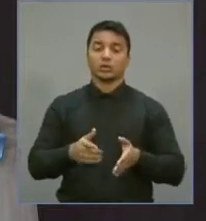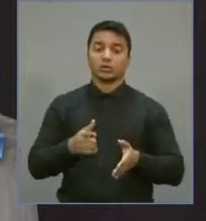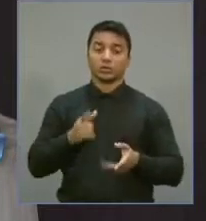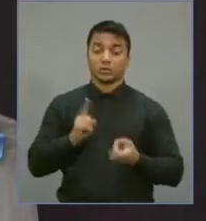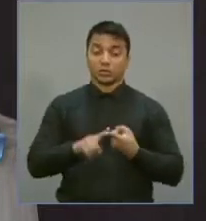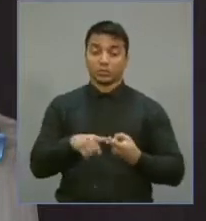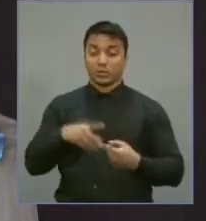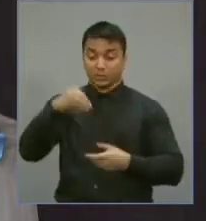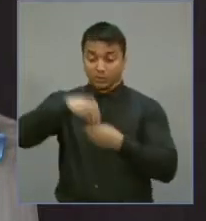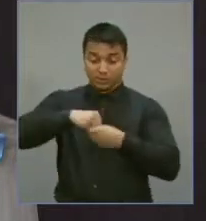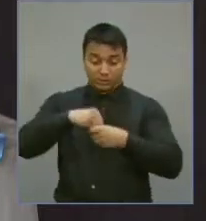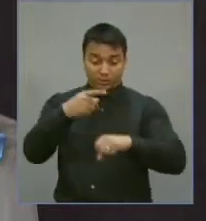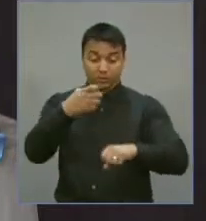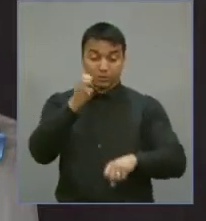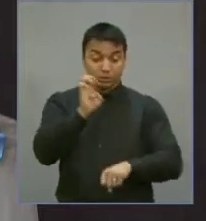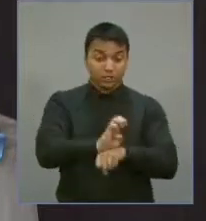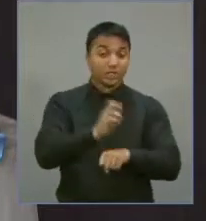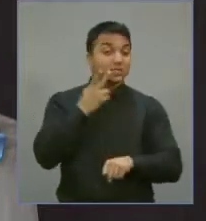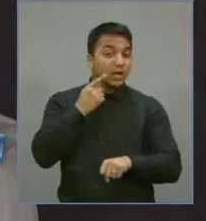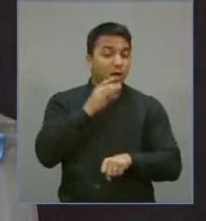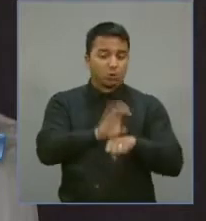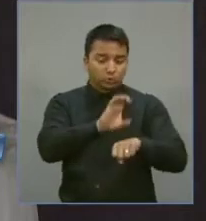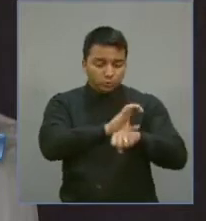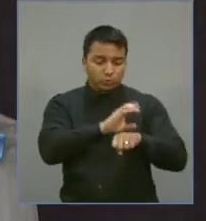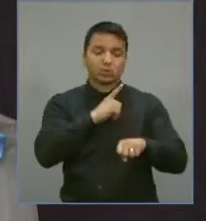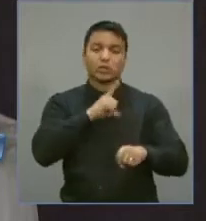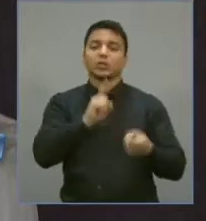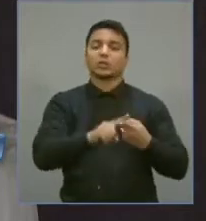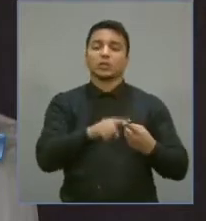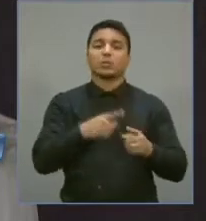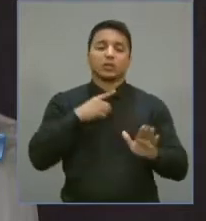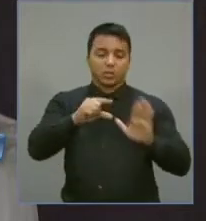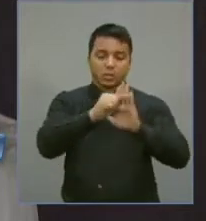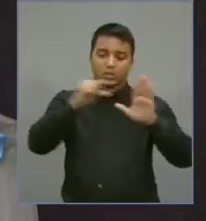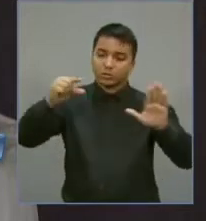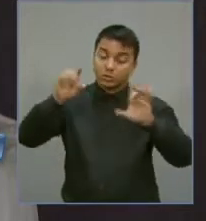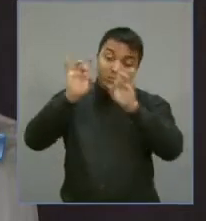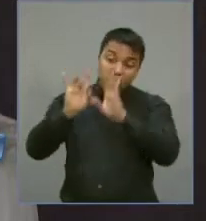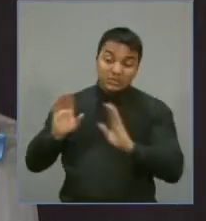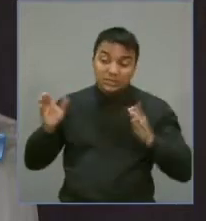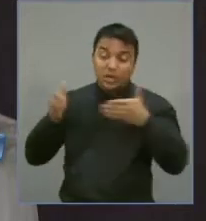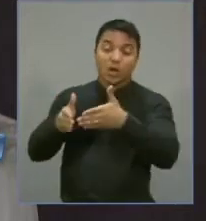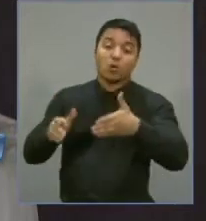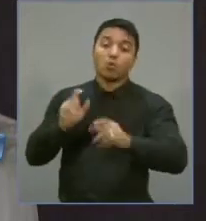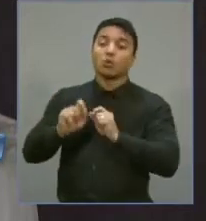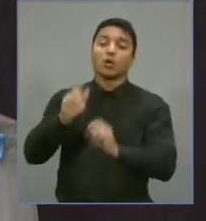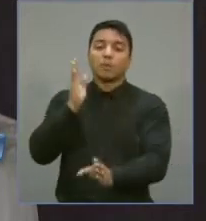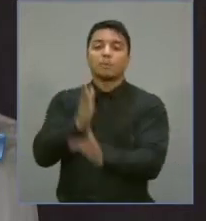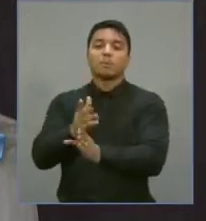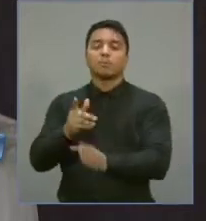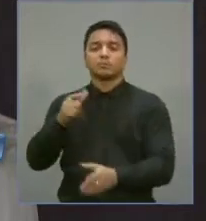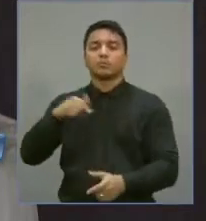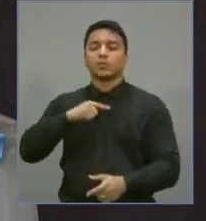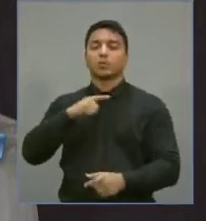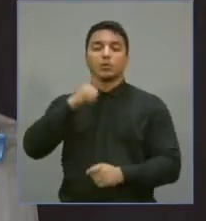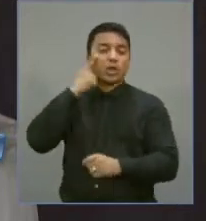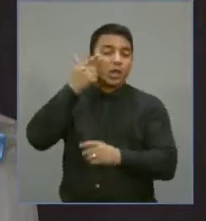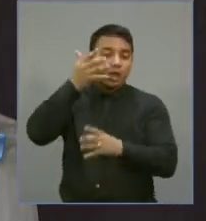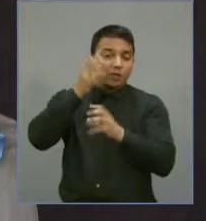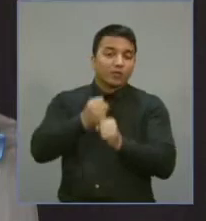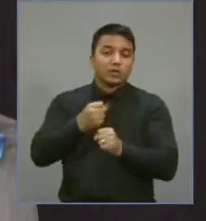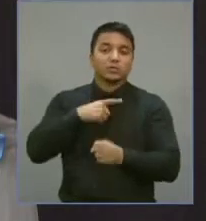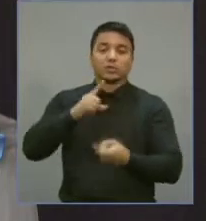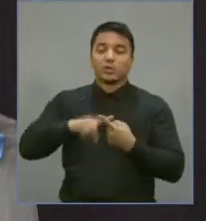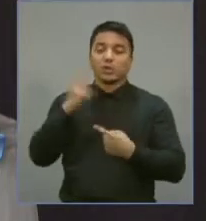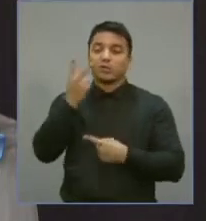na Constituição do Estado do Ceará, há um artigo específico para a revisão e